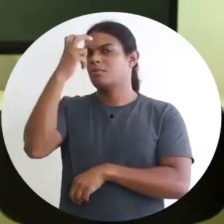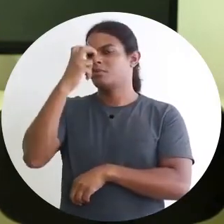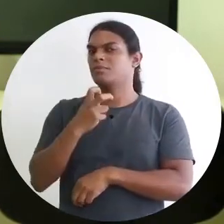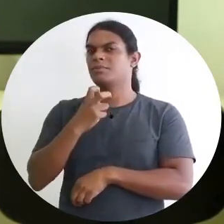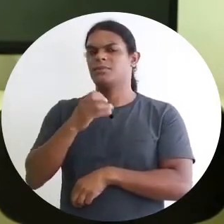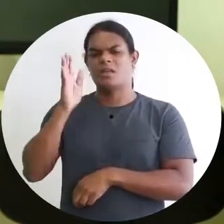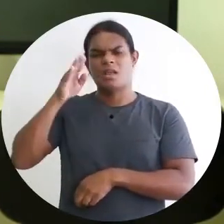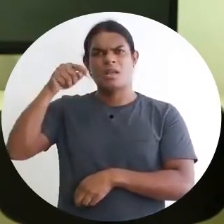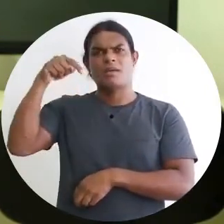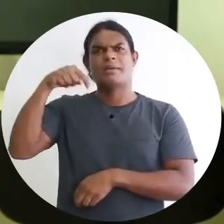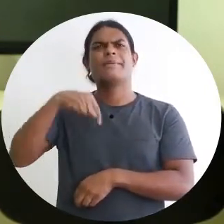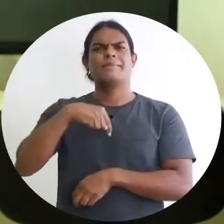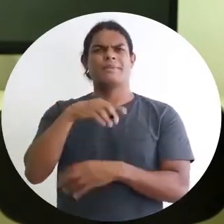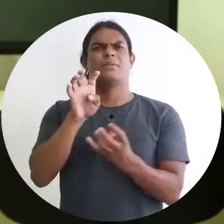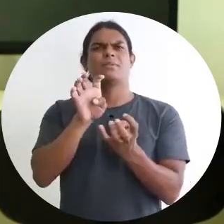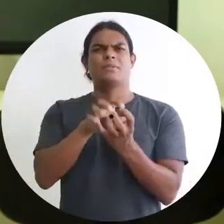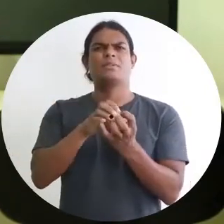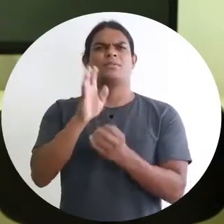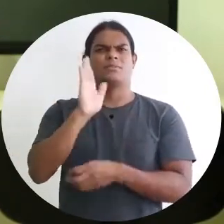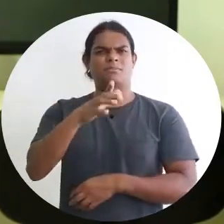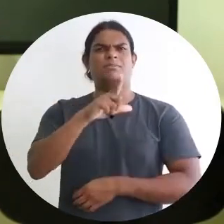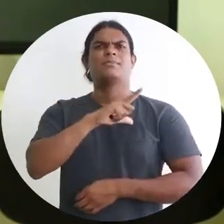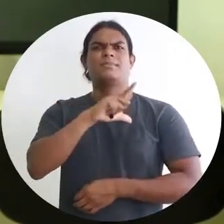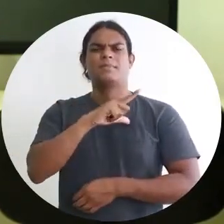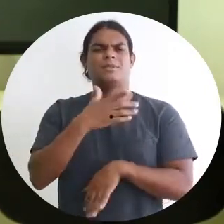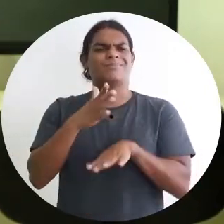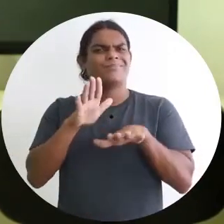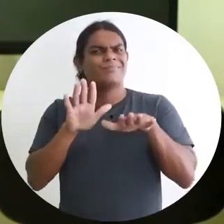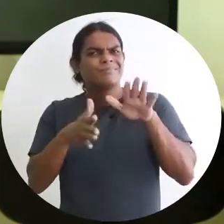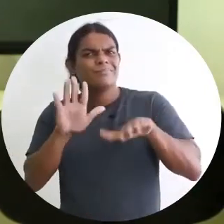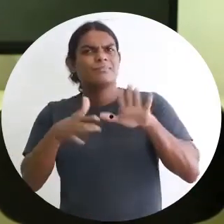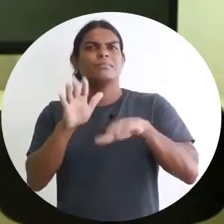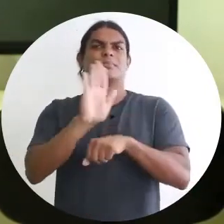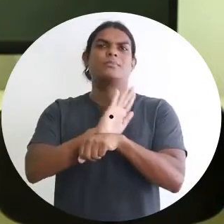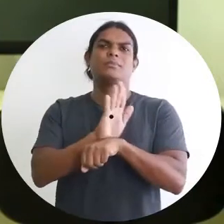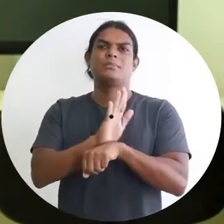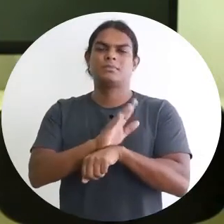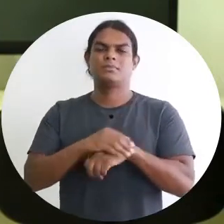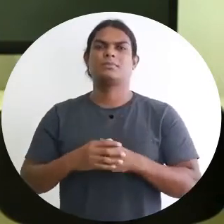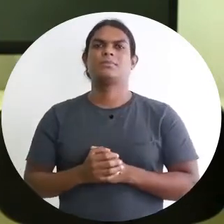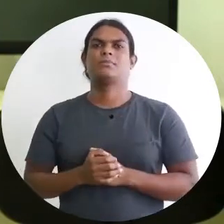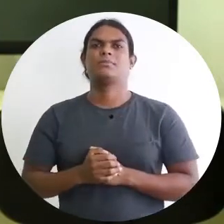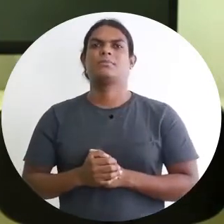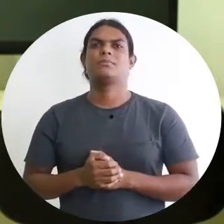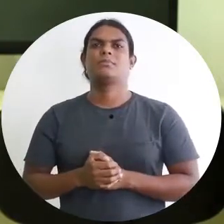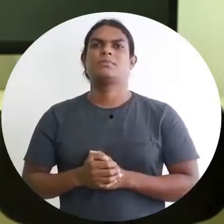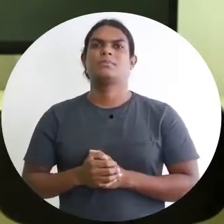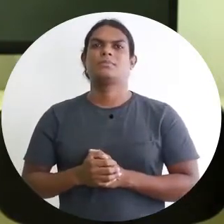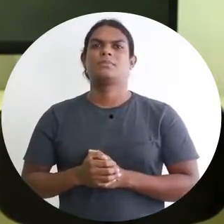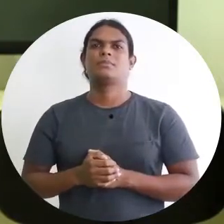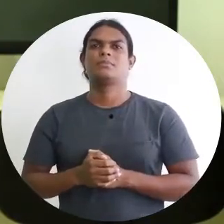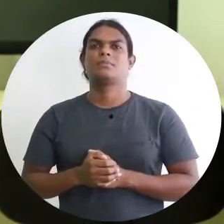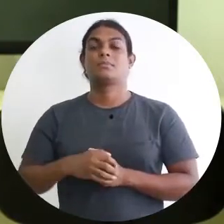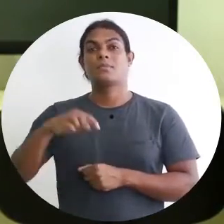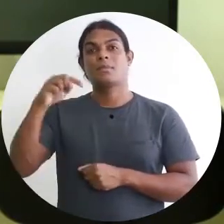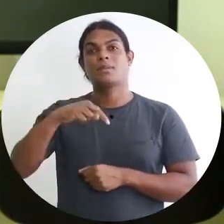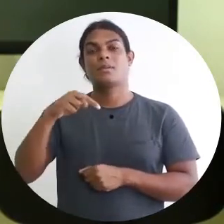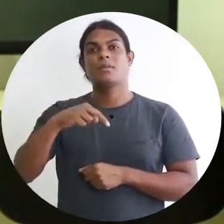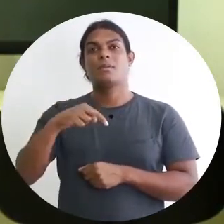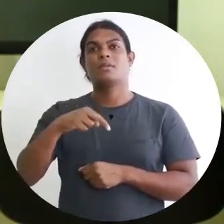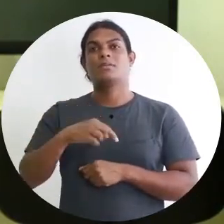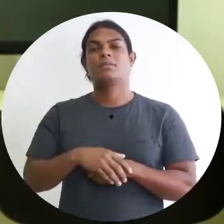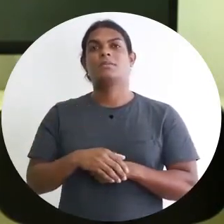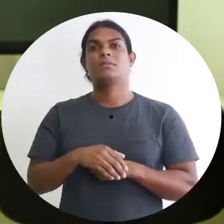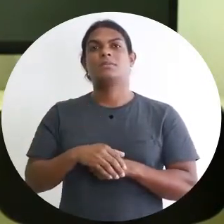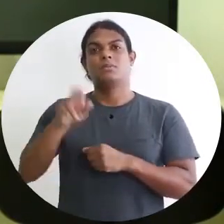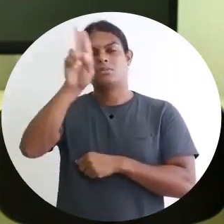curtas-metragem e alguns longas, mas são poucos ainda, com a questão da audiodescrição. E essa audiodescrição é feita no